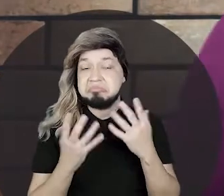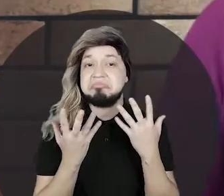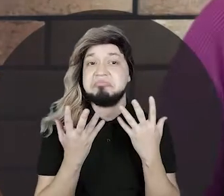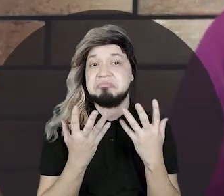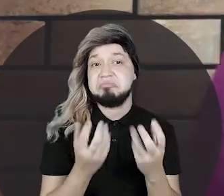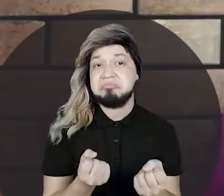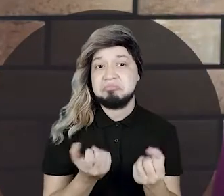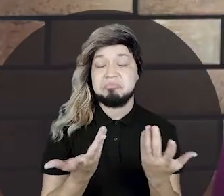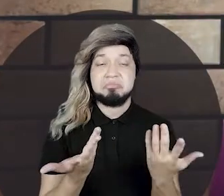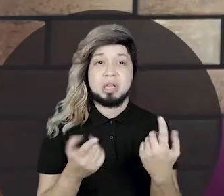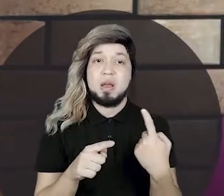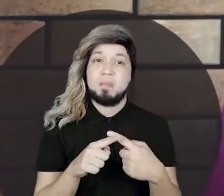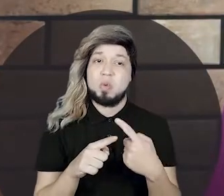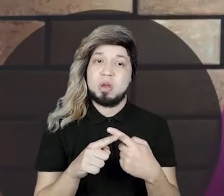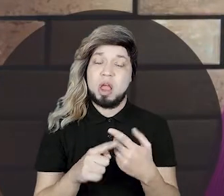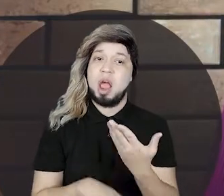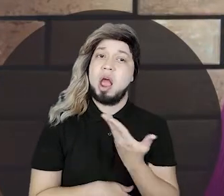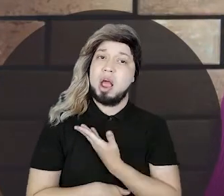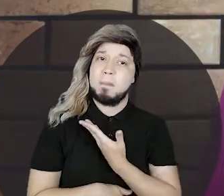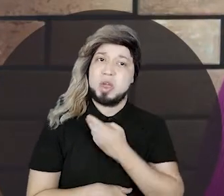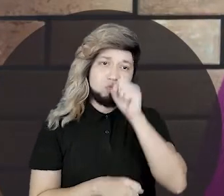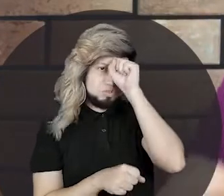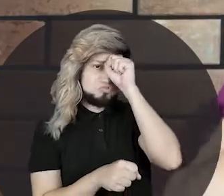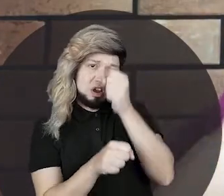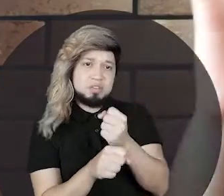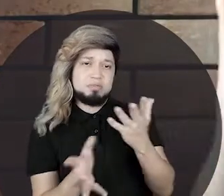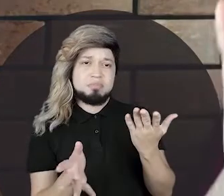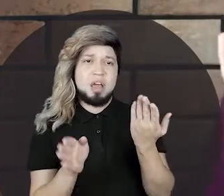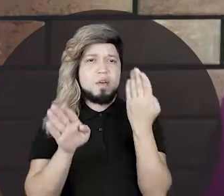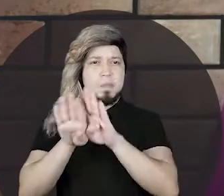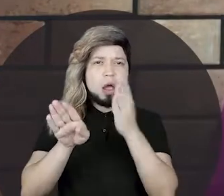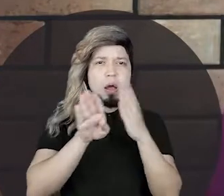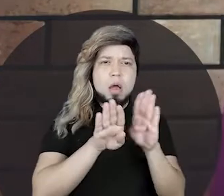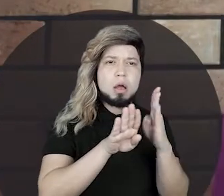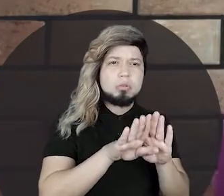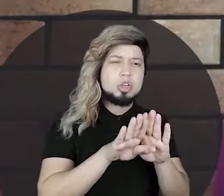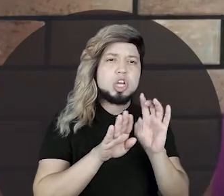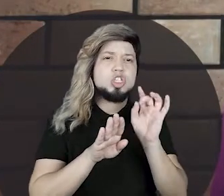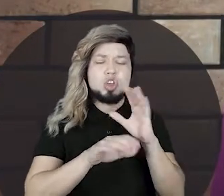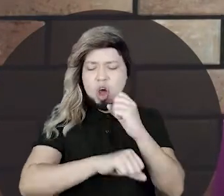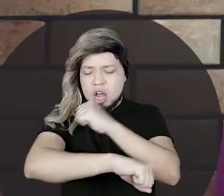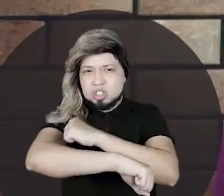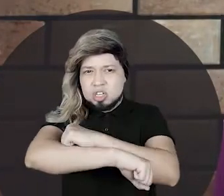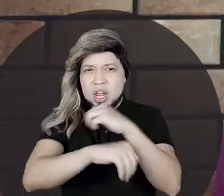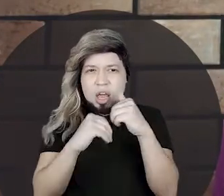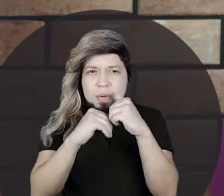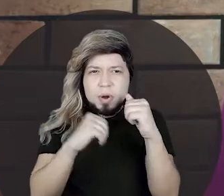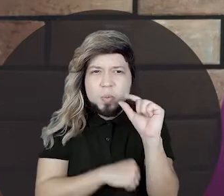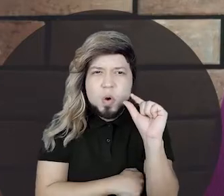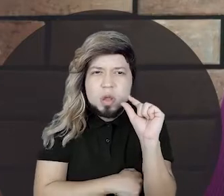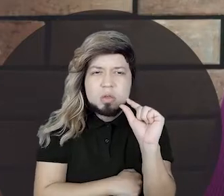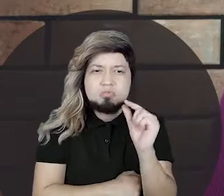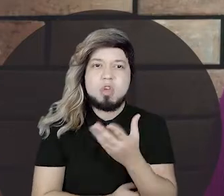o seu compadre, que além de compadre, era patrão. Fechou todas as portas, deixou só um pedacinho da janela aberta.